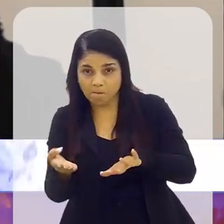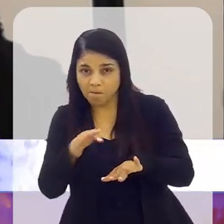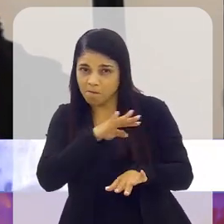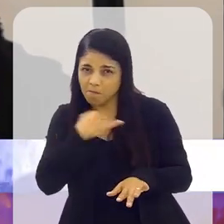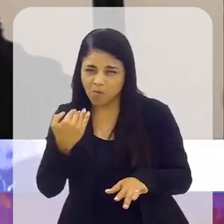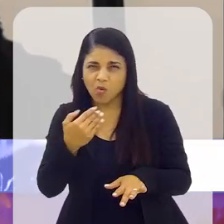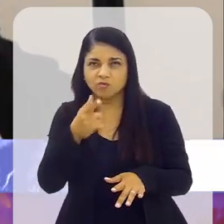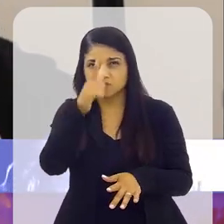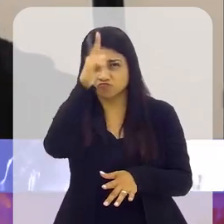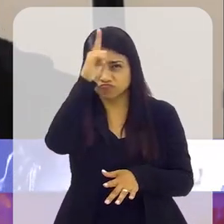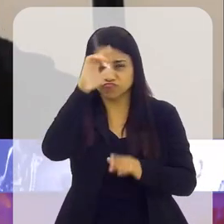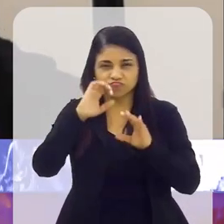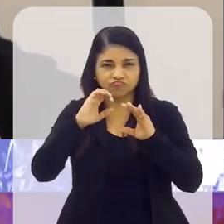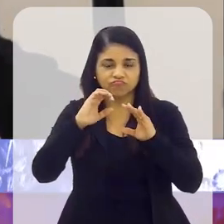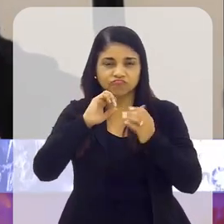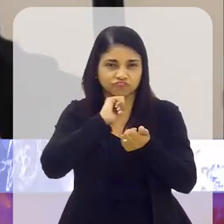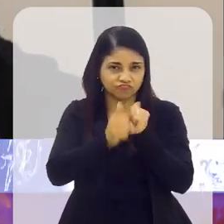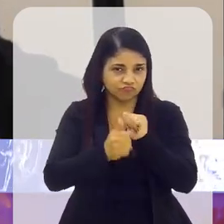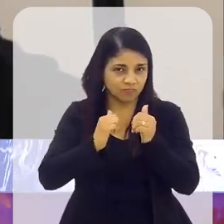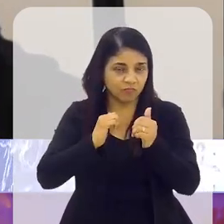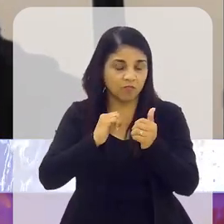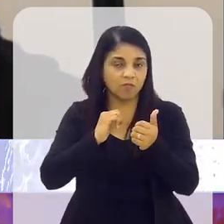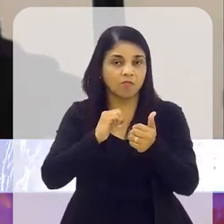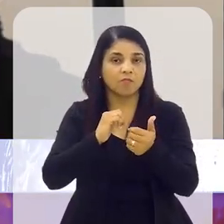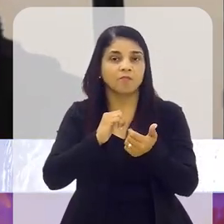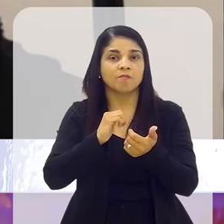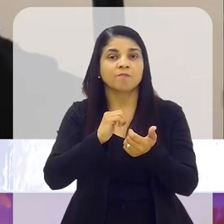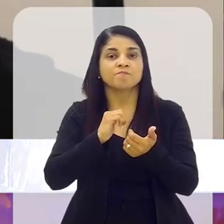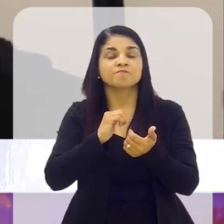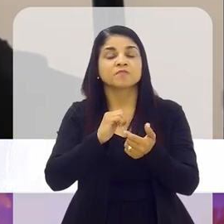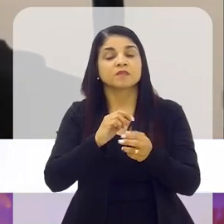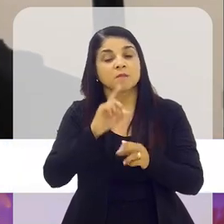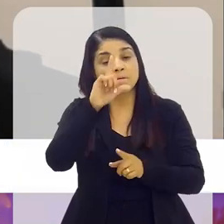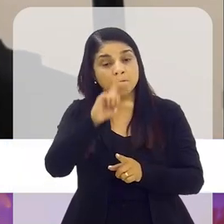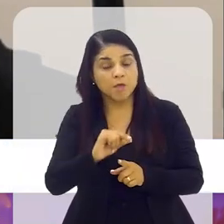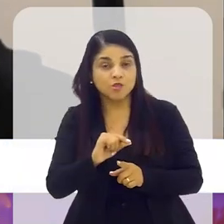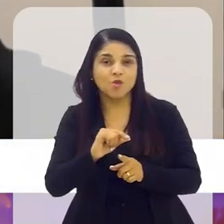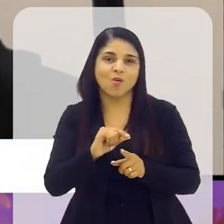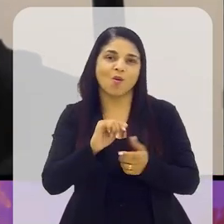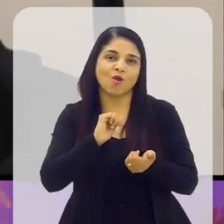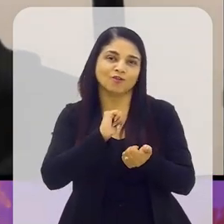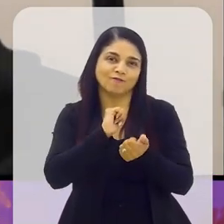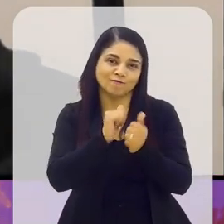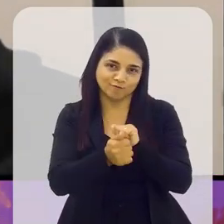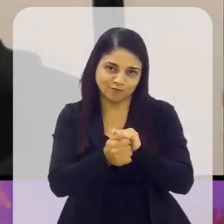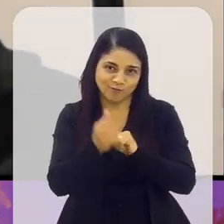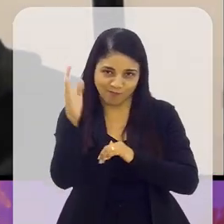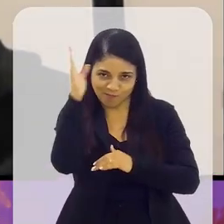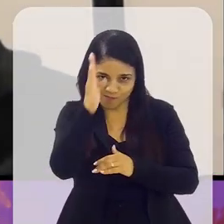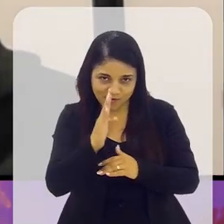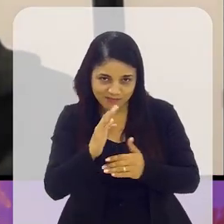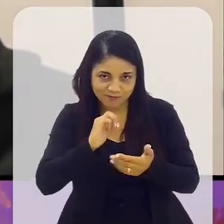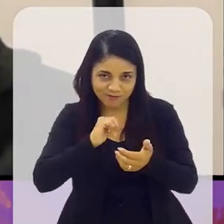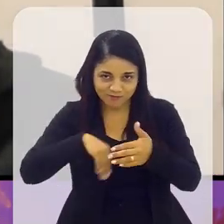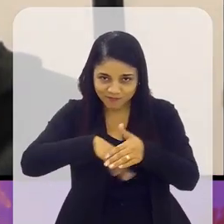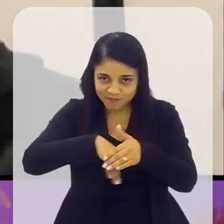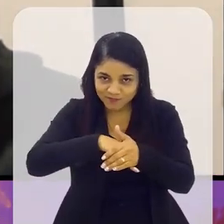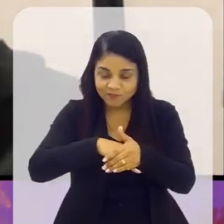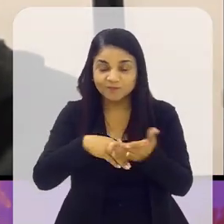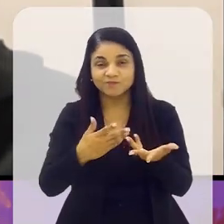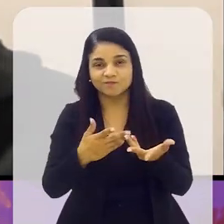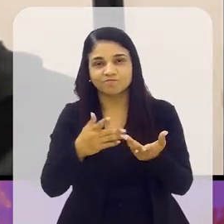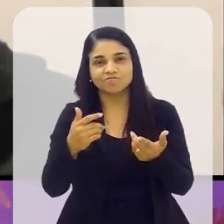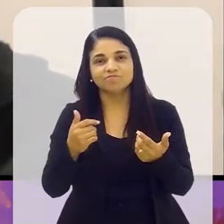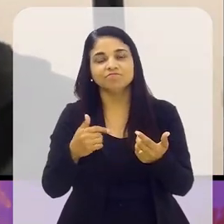mortes no futebol alemão, agora eu não estou com um número na cabeça, mas muito menor do que no futebol, por exemplo, brasileiro, tá certo? Mas,